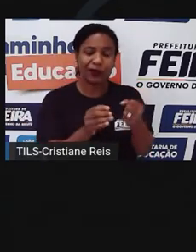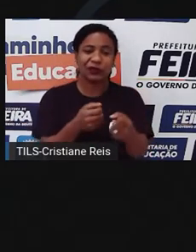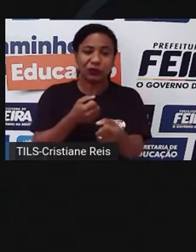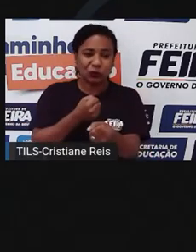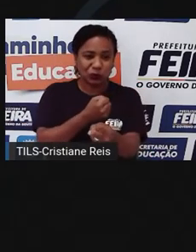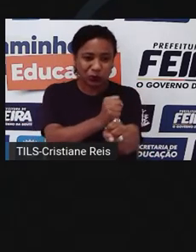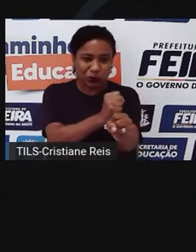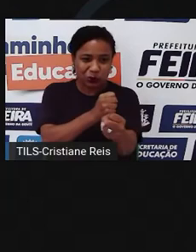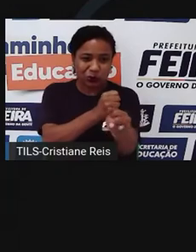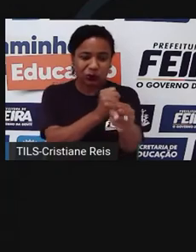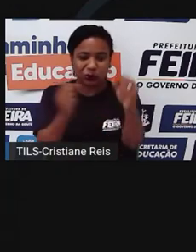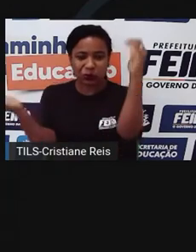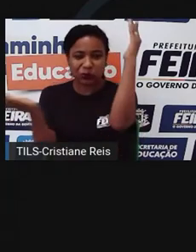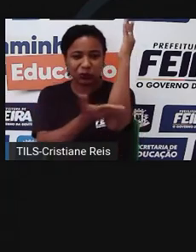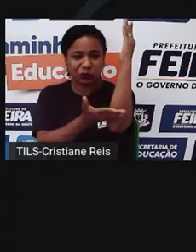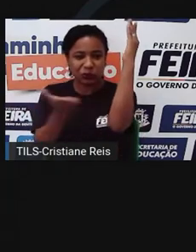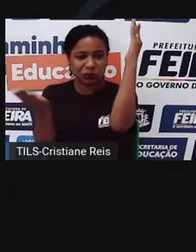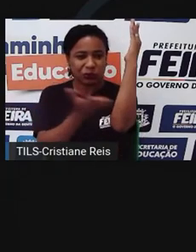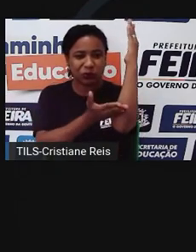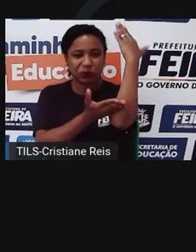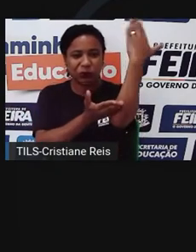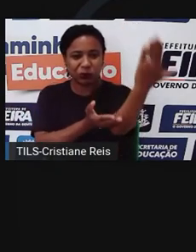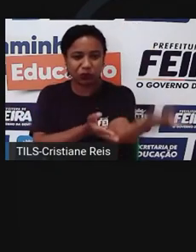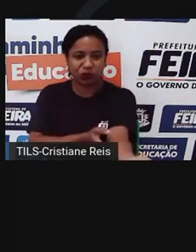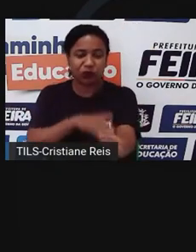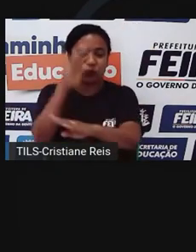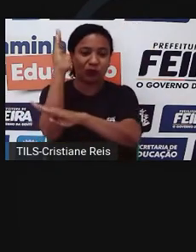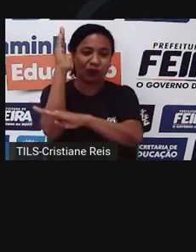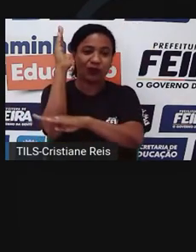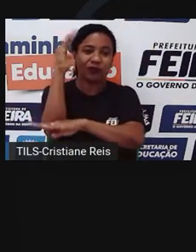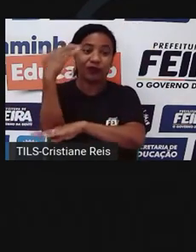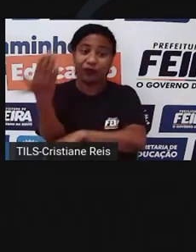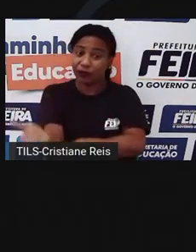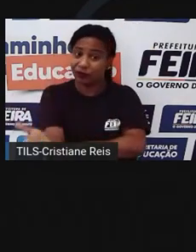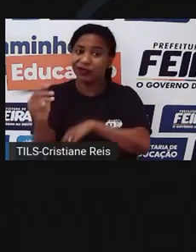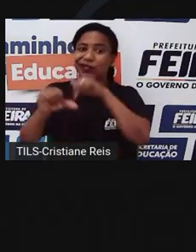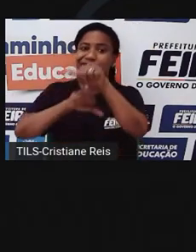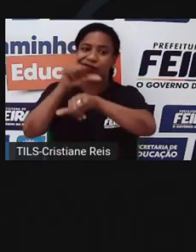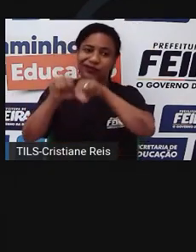estamos transformando uma usina de serviço ambiental em gás.